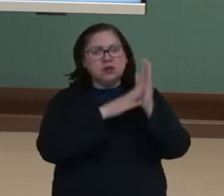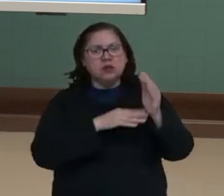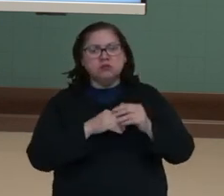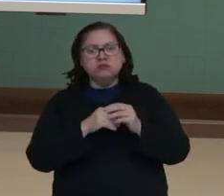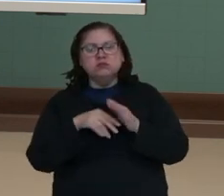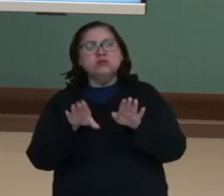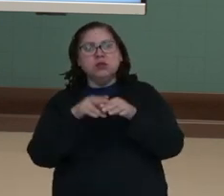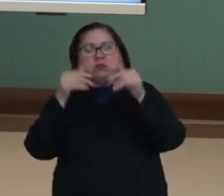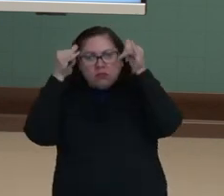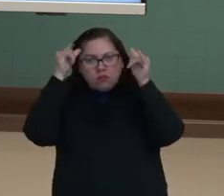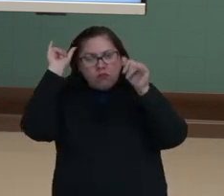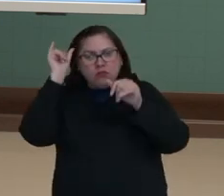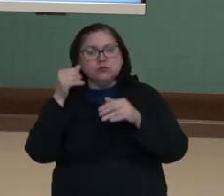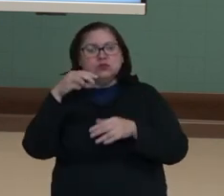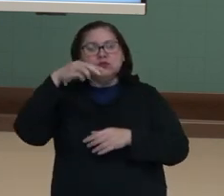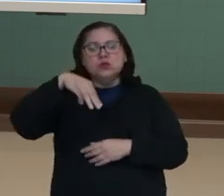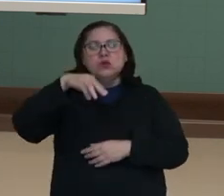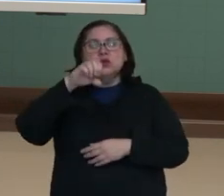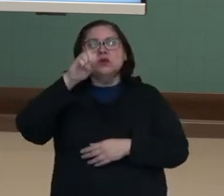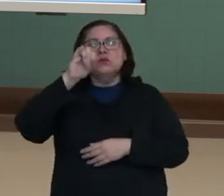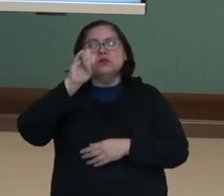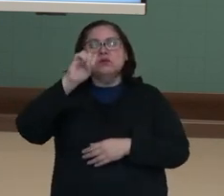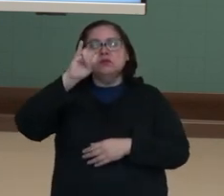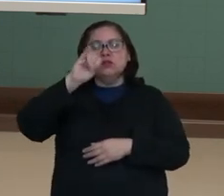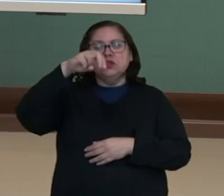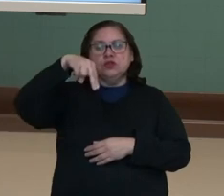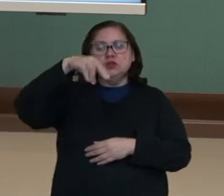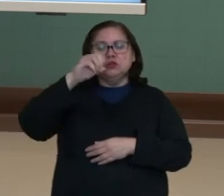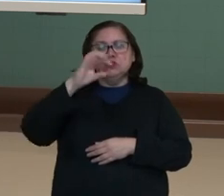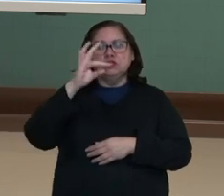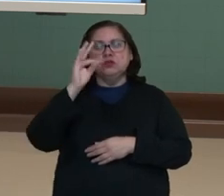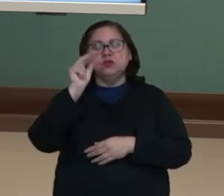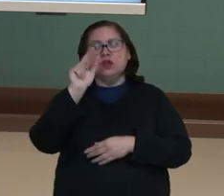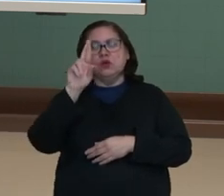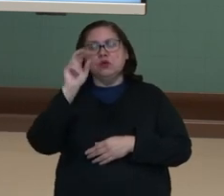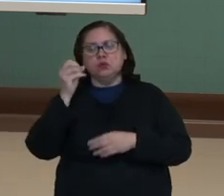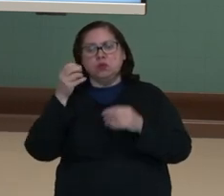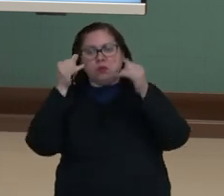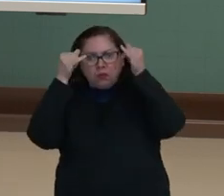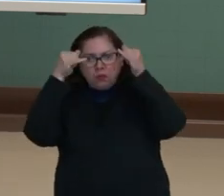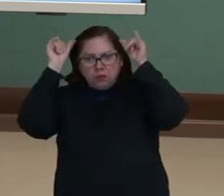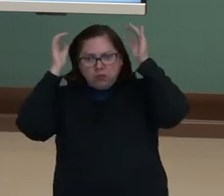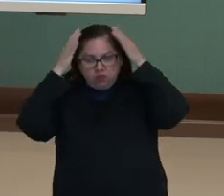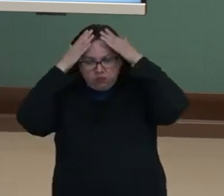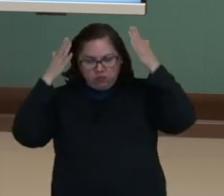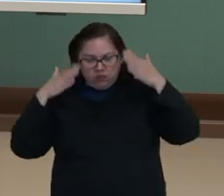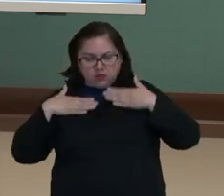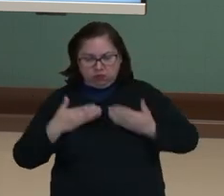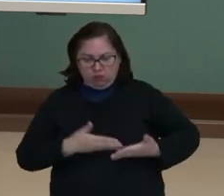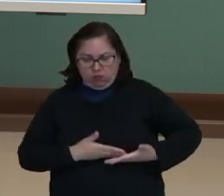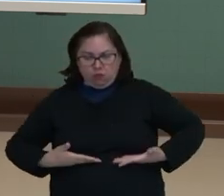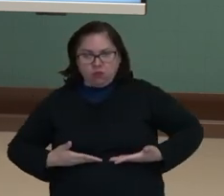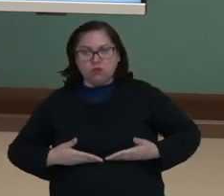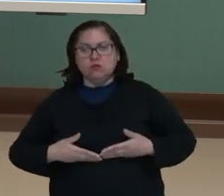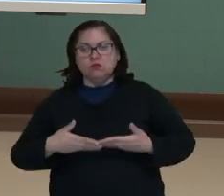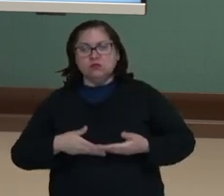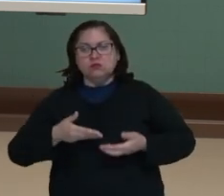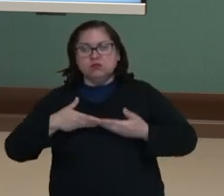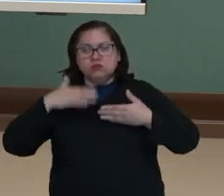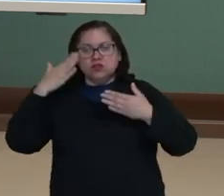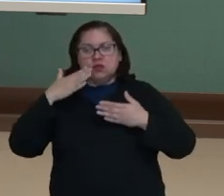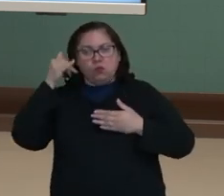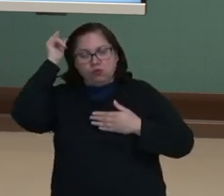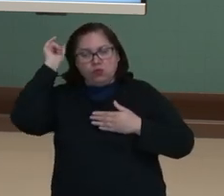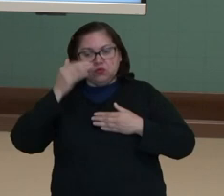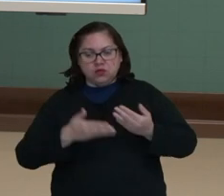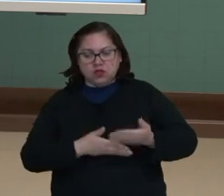monstro minotauro, por causa disso, ou relacionado ao mito da lenda do monstro, que tinha metade touro, metade homem. Por causa disso,